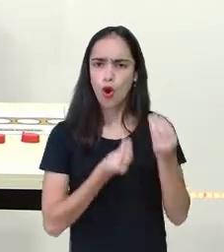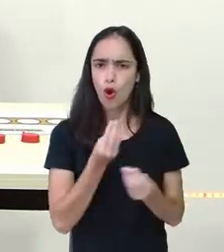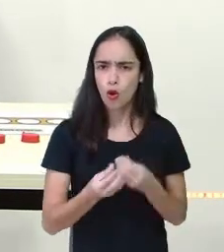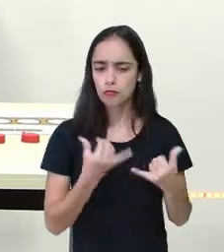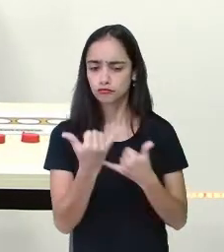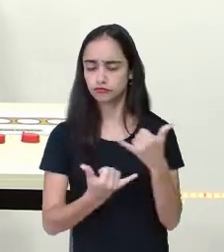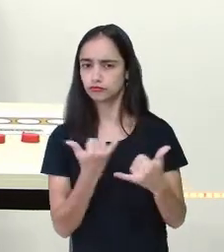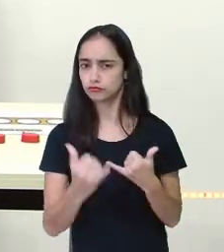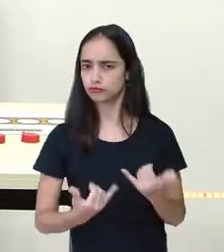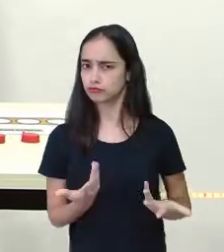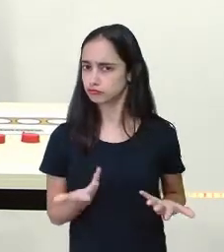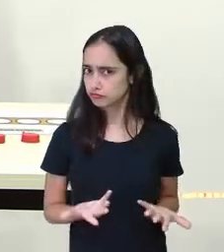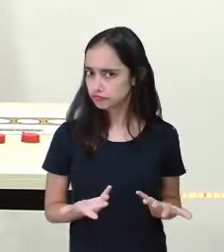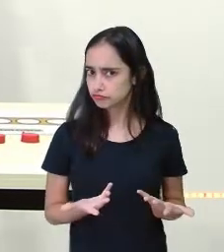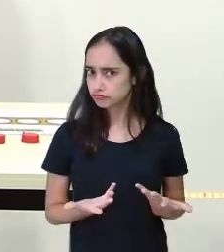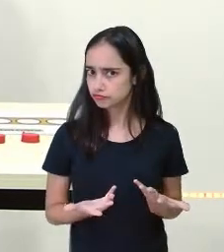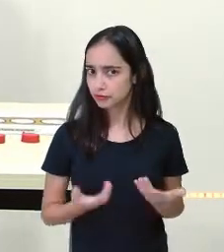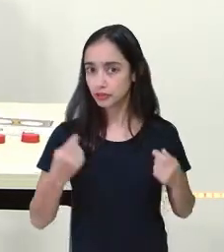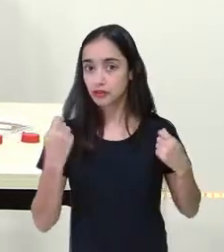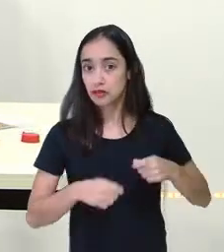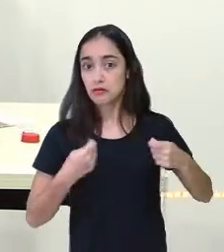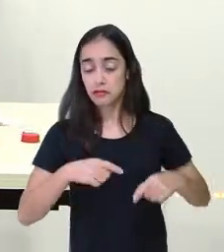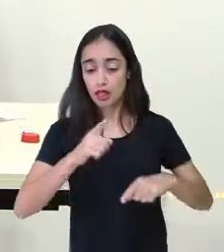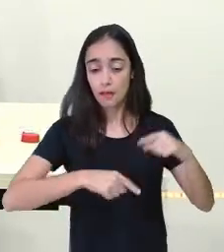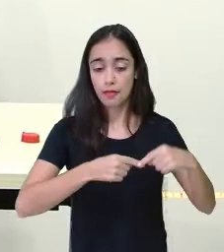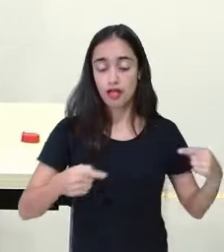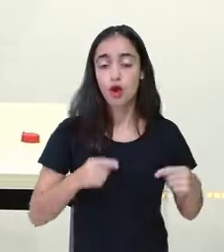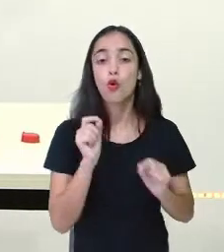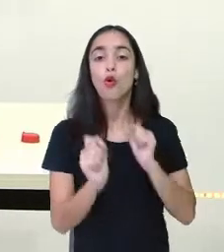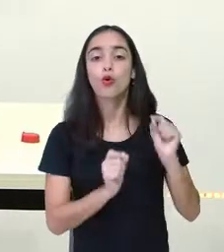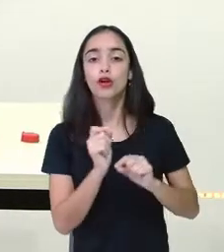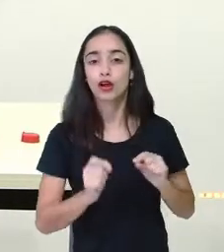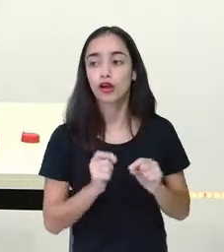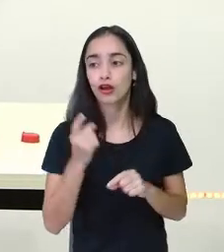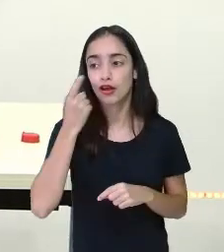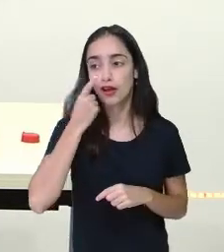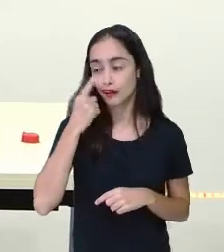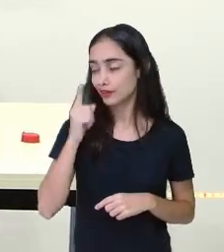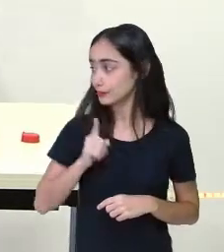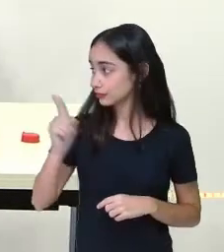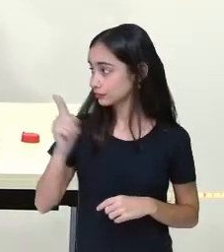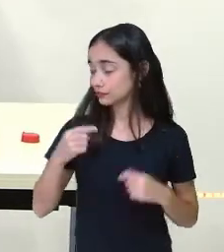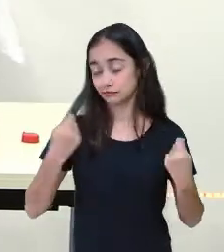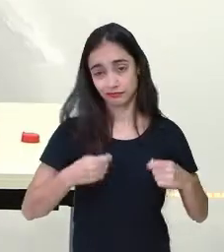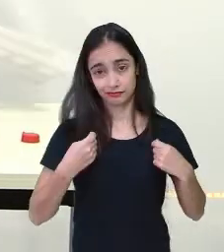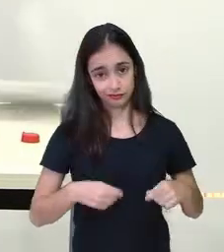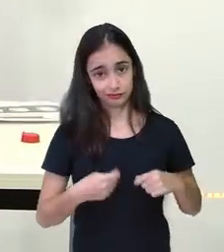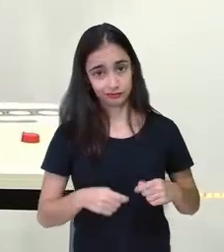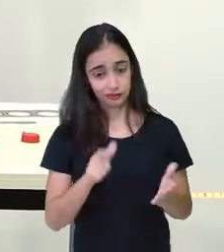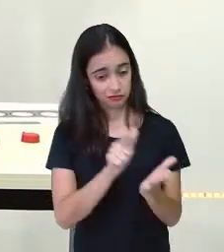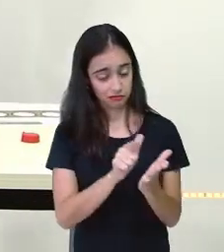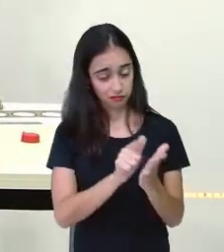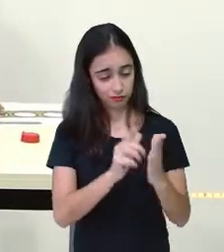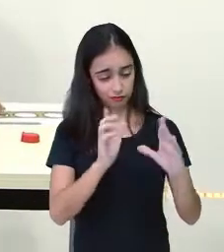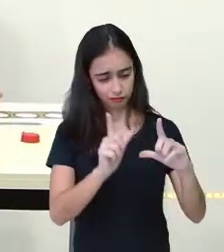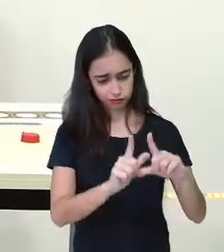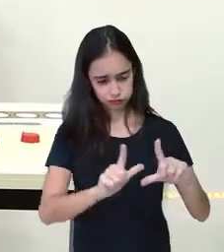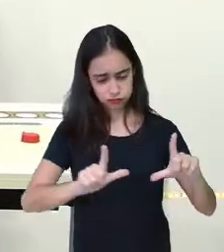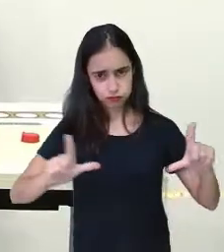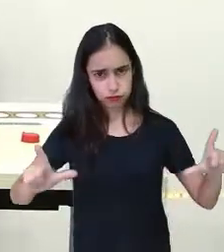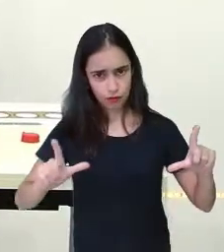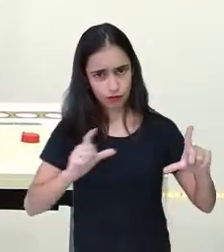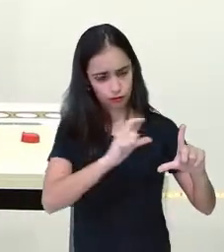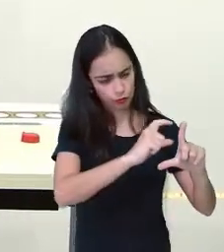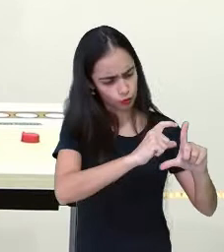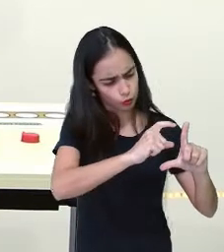certo? Material necessário, uma cartela, feito essa que eu trouxe aqui, para cada jogador. Você também